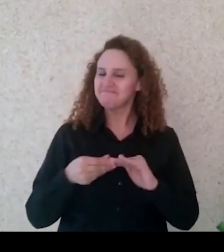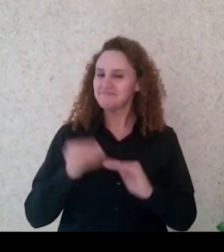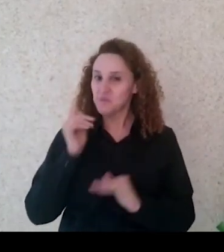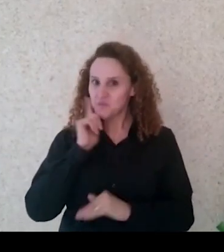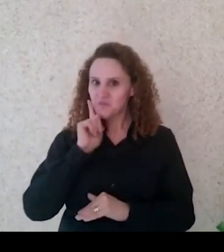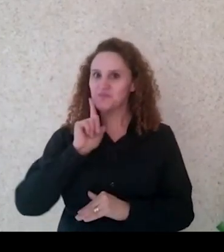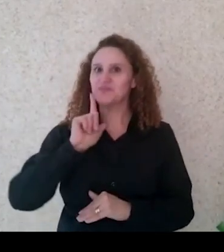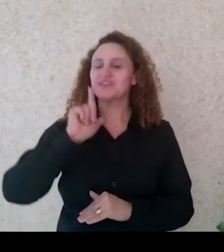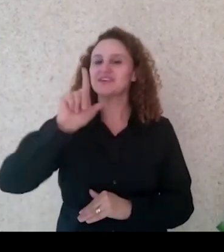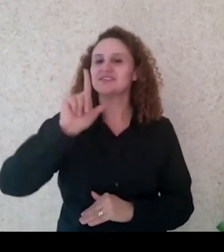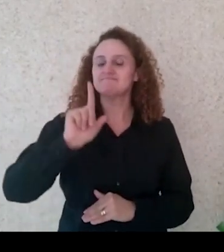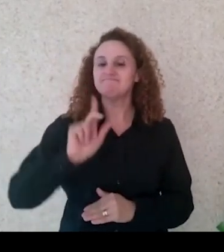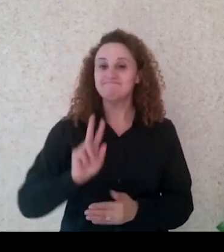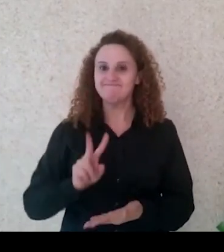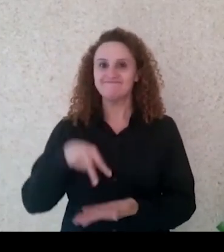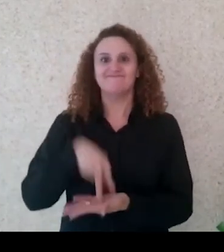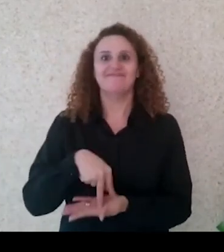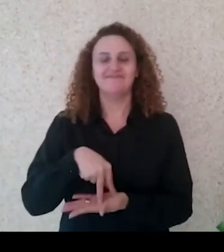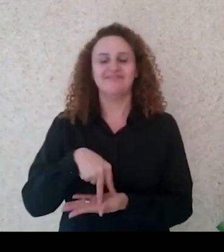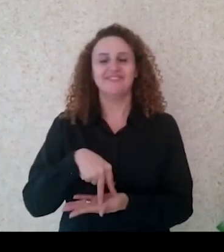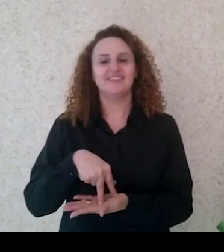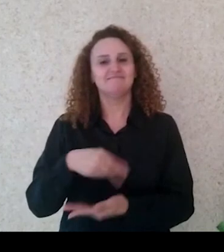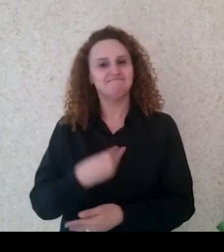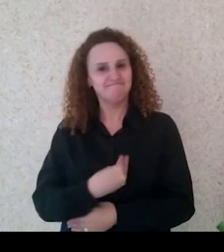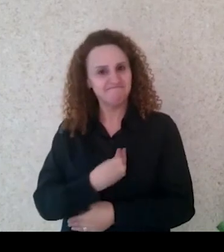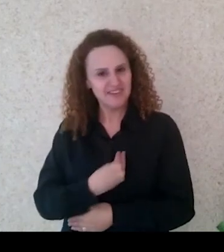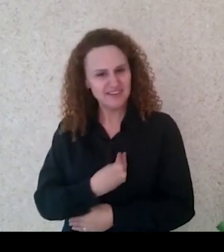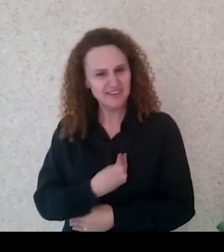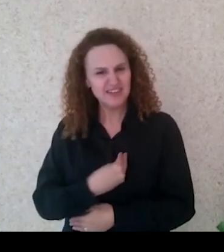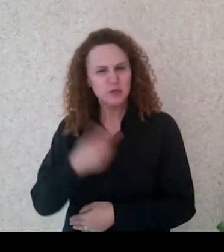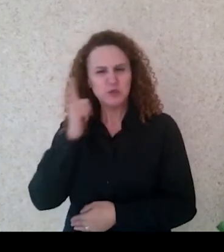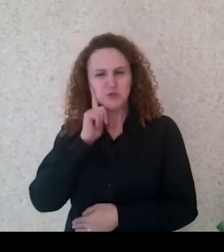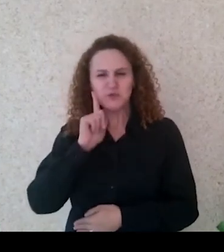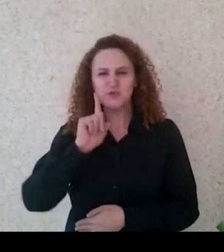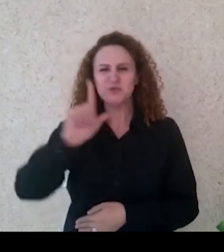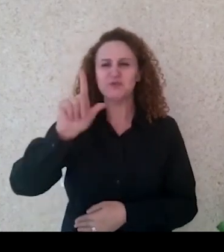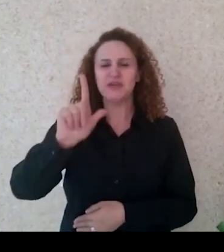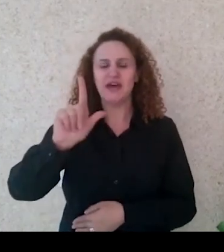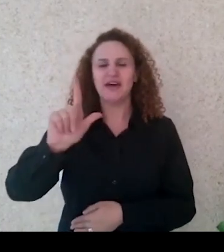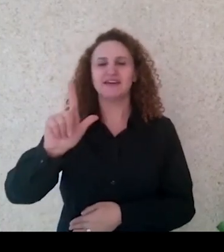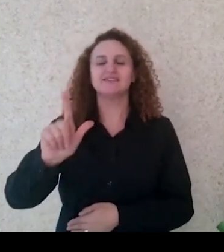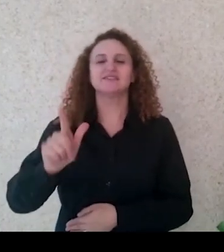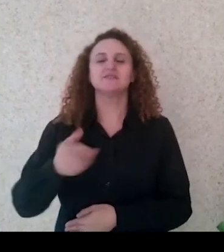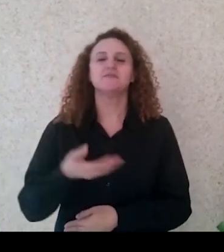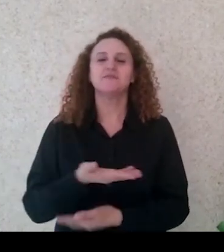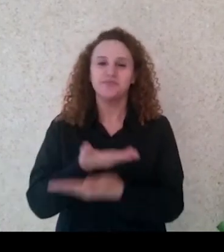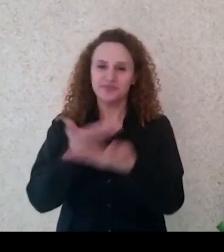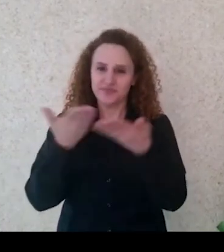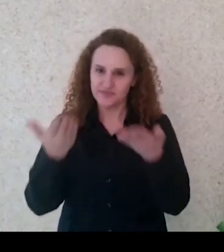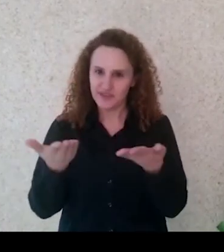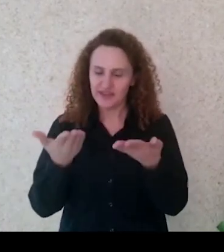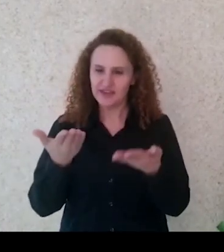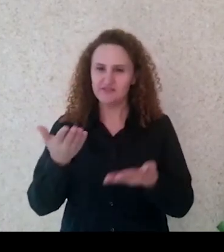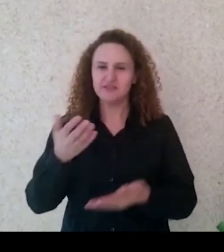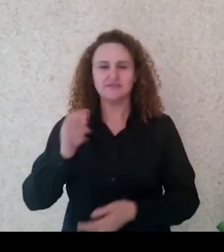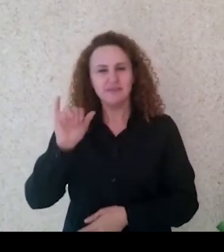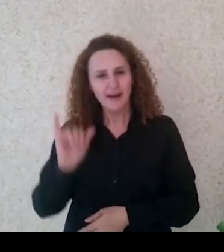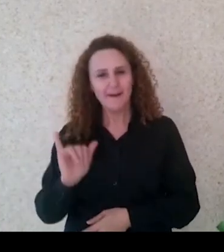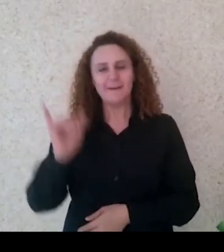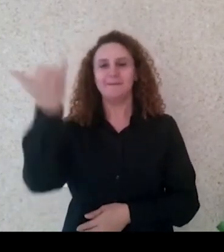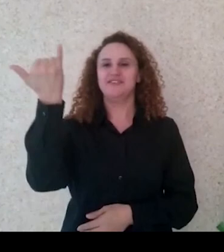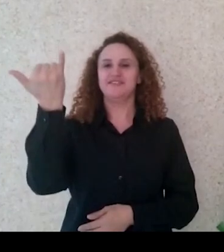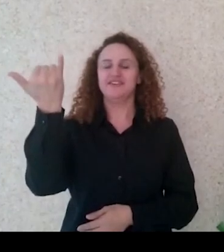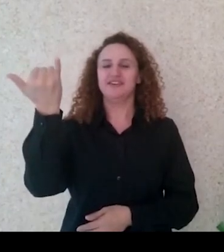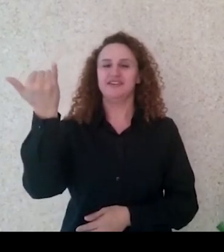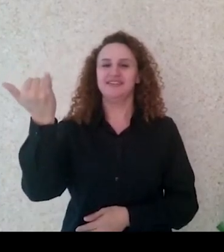na vida de vocês. Muito sucesso e que vocês façam bom proveito de tudo.